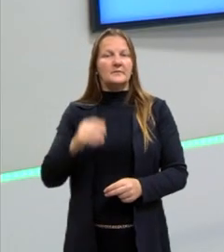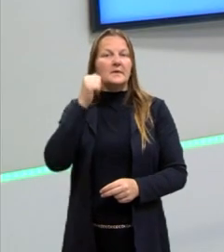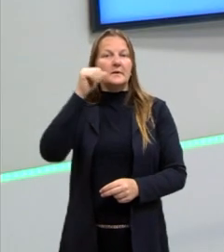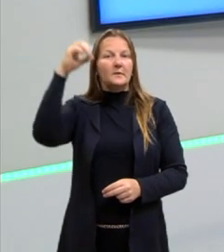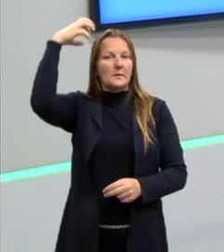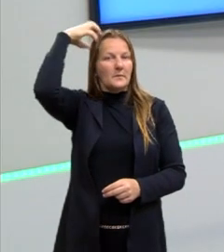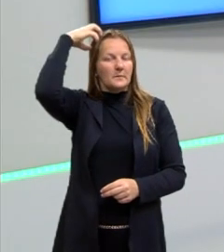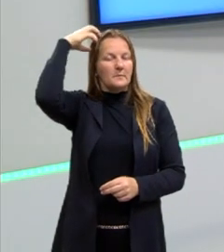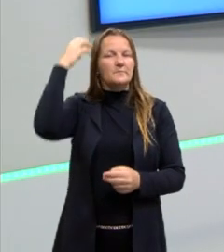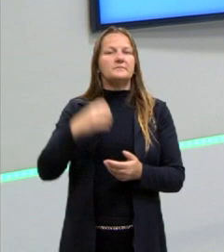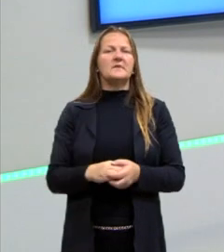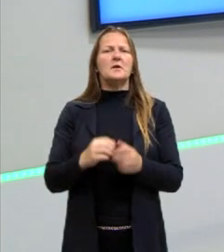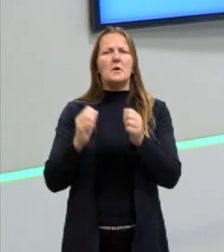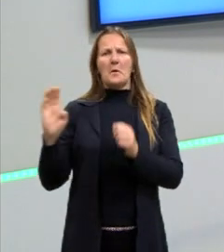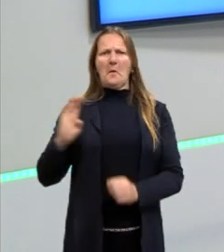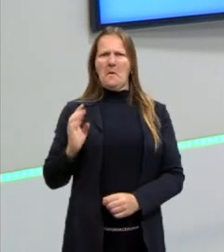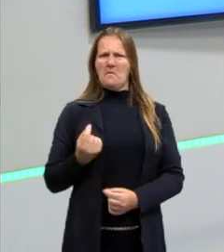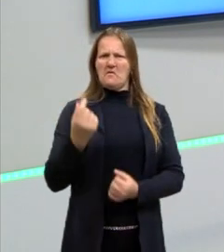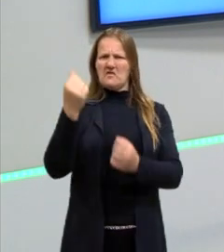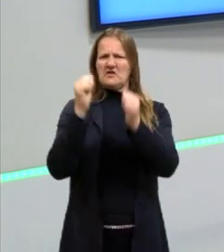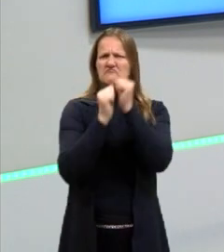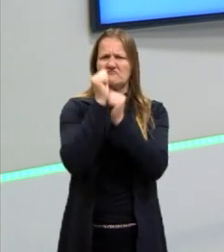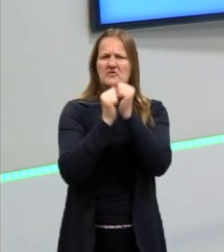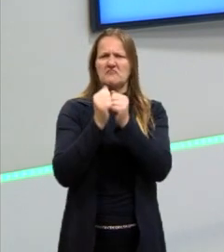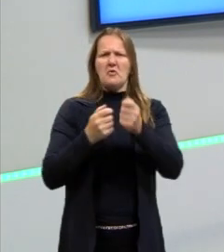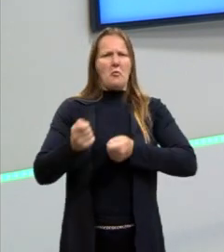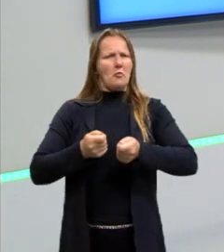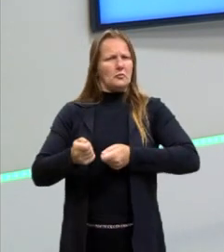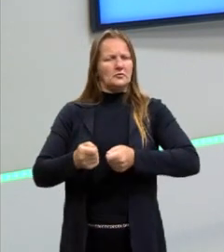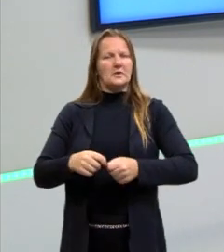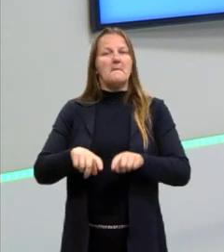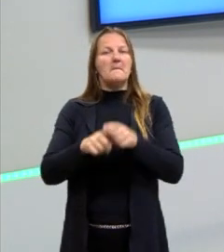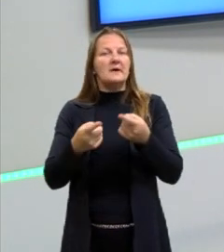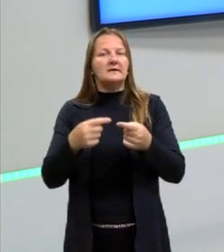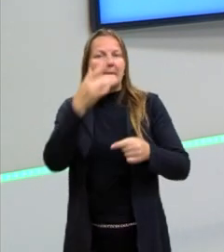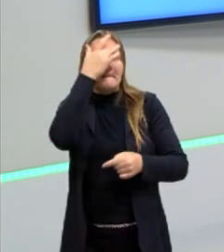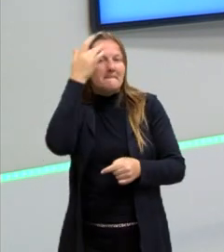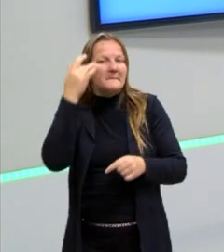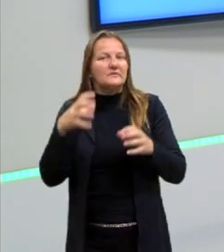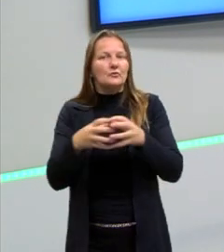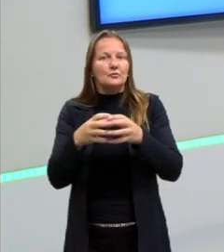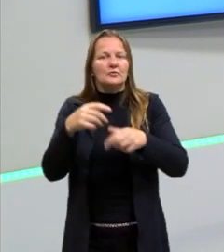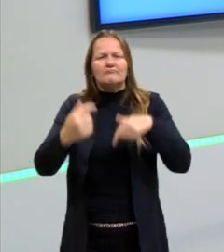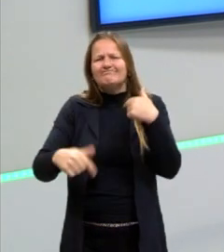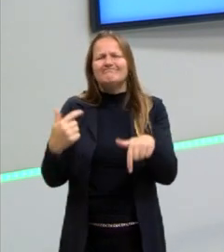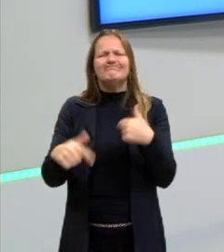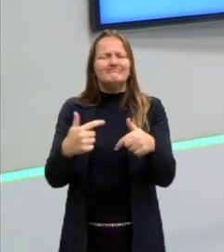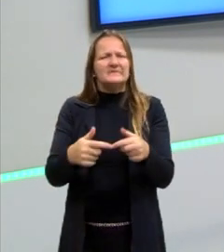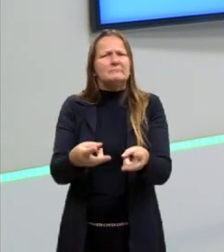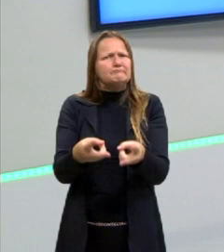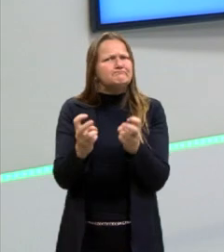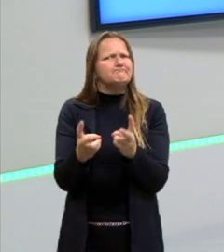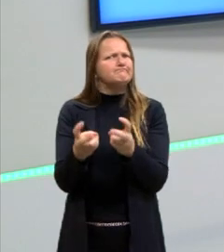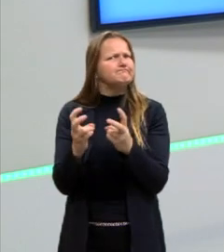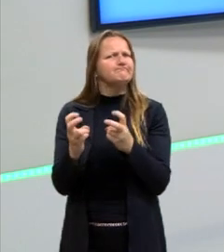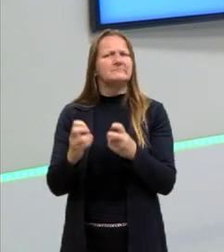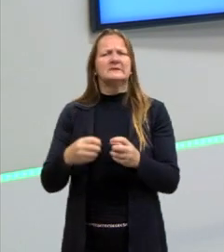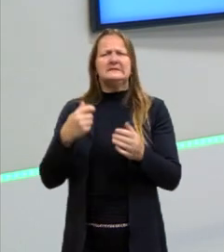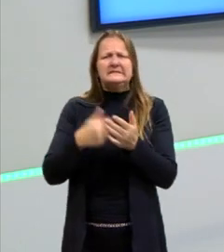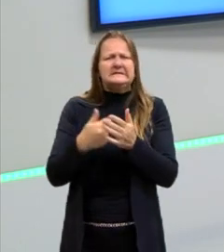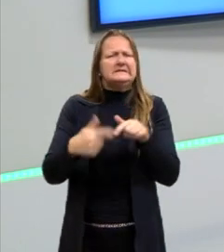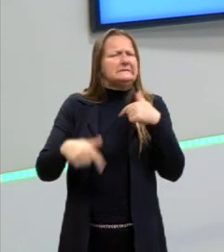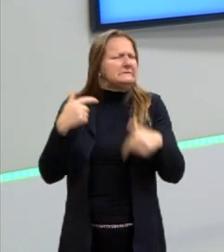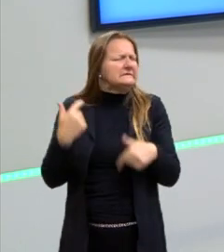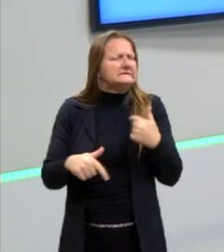burgueses, empresários, industriários. Mas a classe trabalhadora sofreu uma exploração muito grande, com longas jornadas de